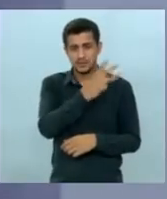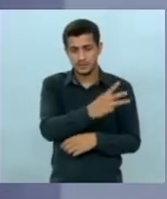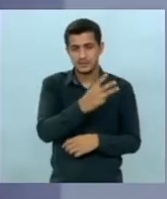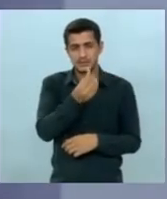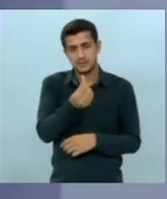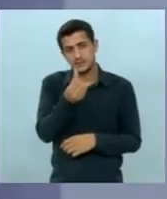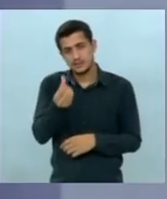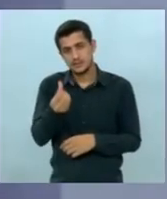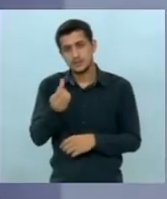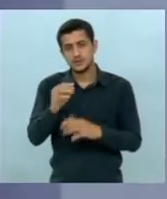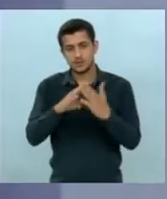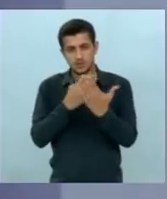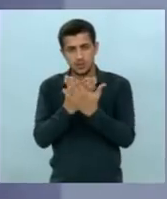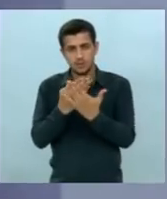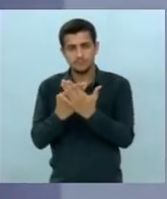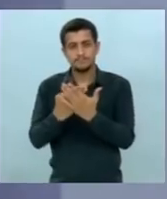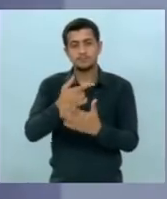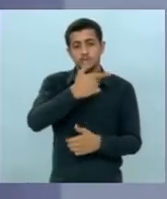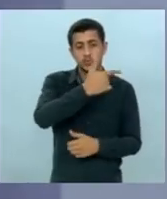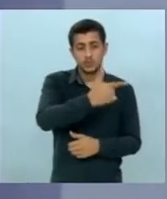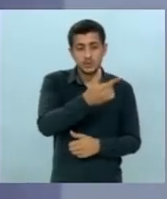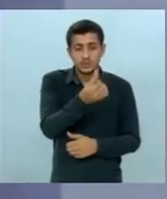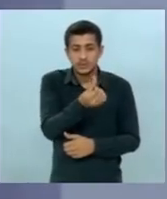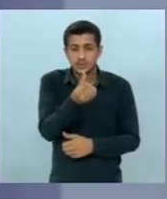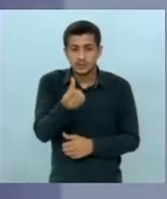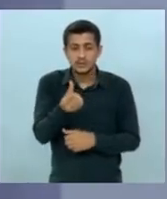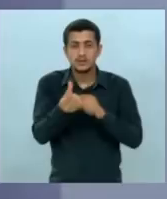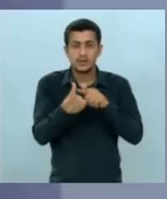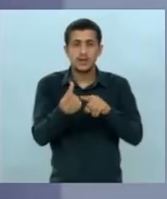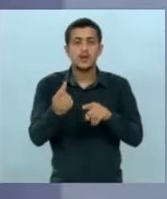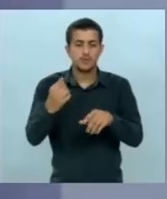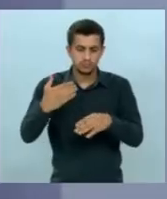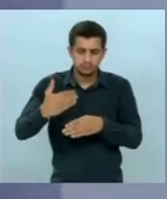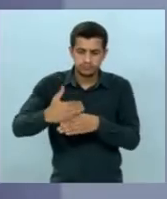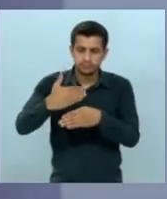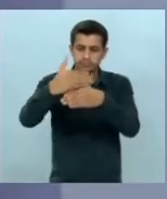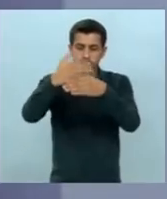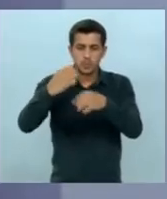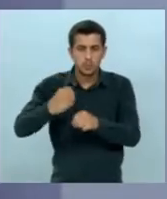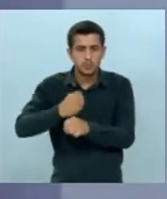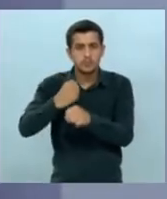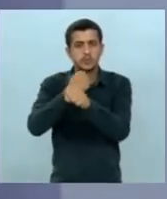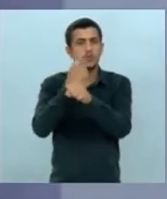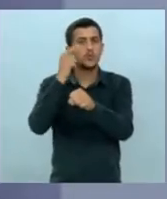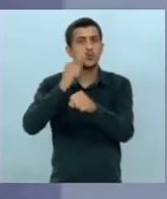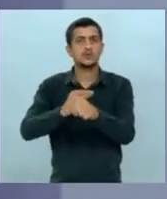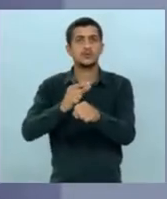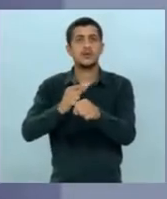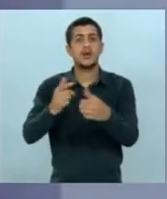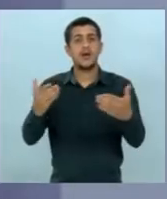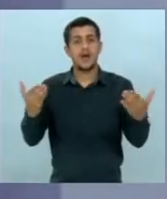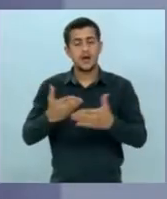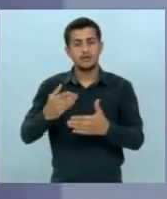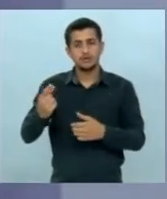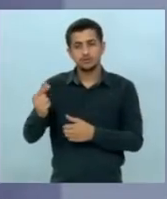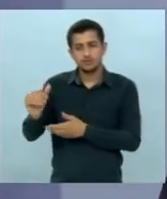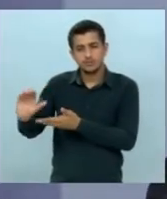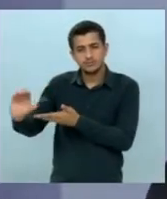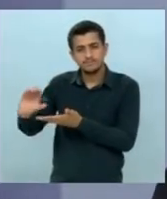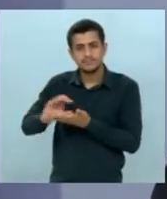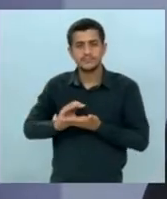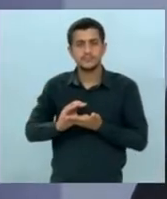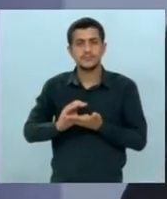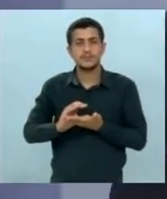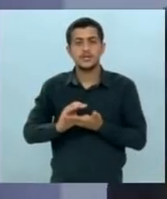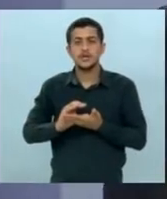escolas 243 passaram por algum tipo de melhoria e agora nós conseguimos um empréstimo que vai levar